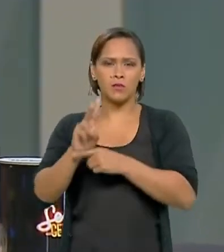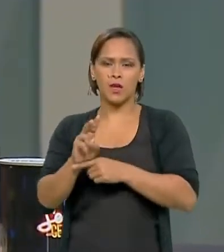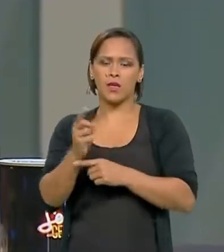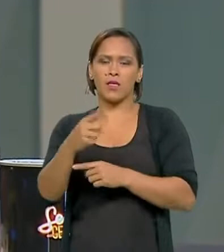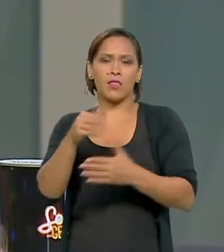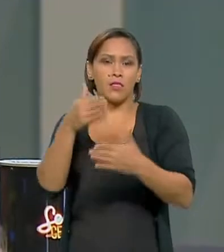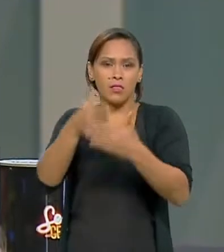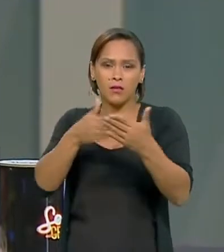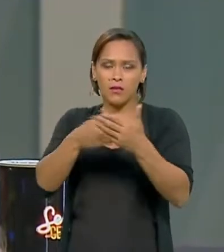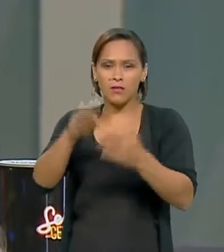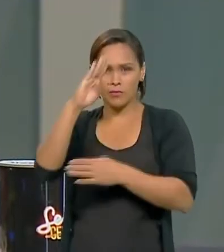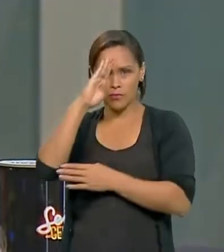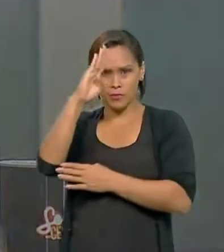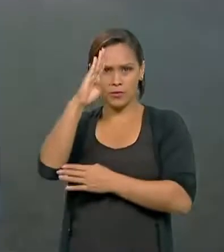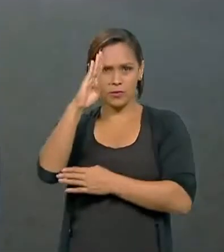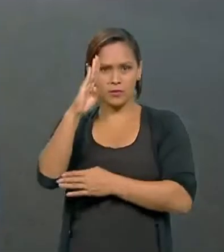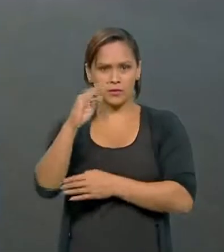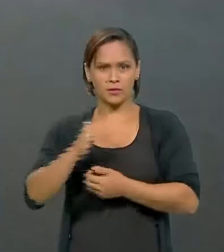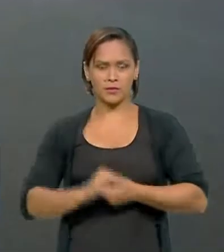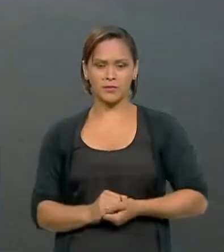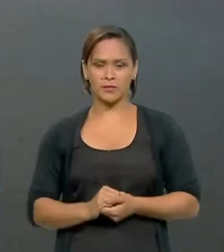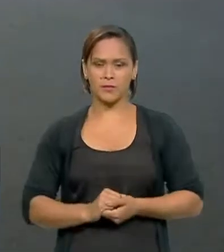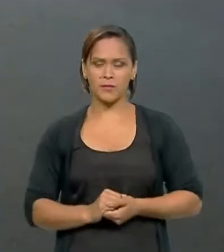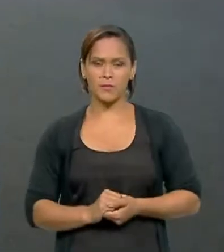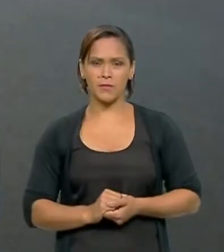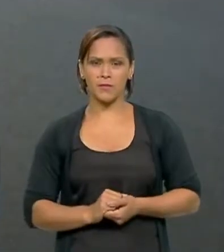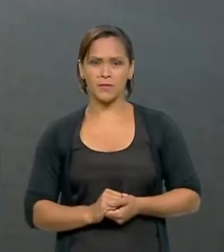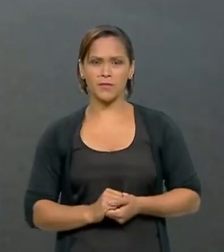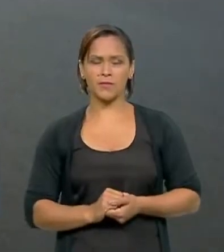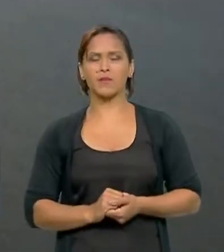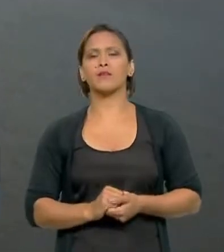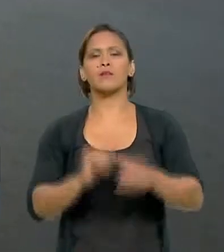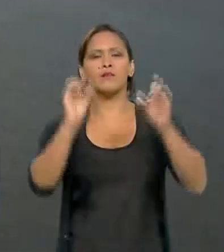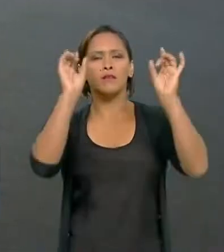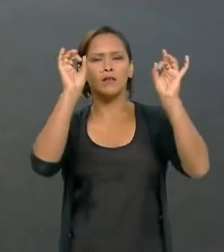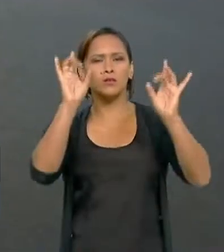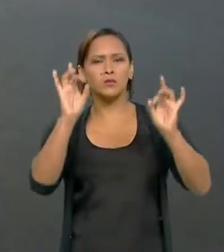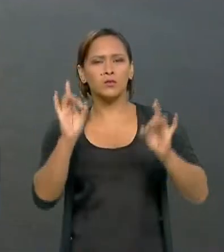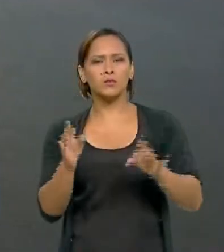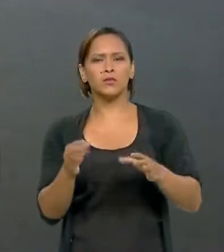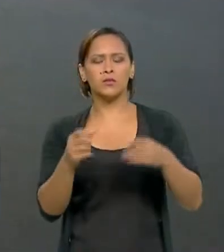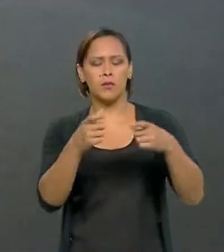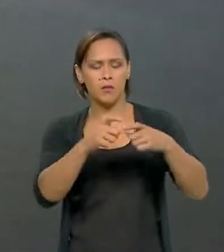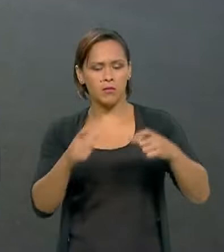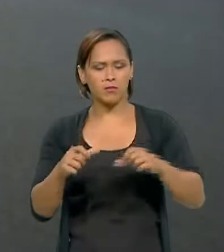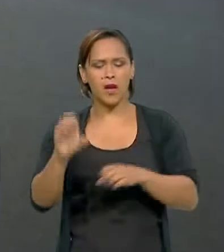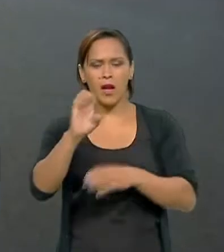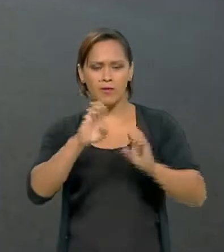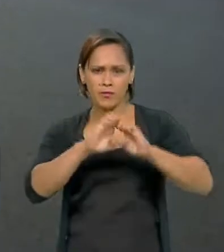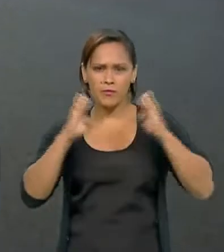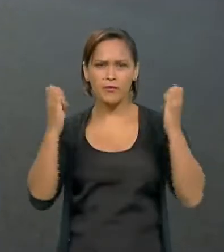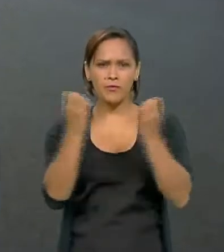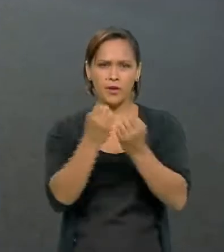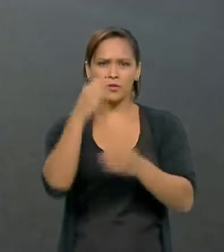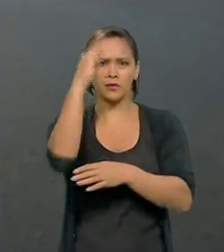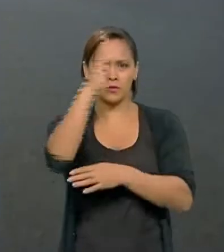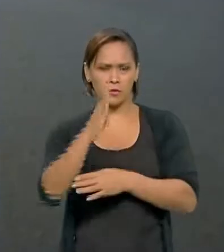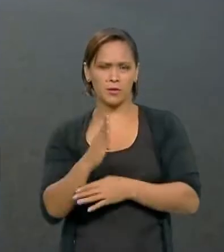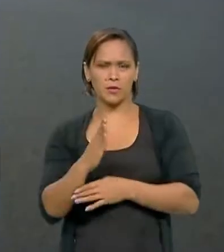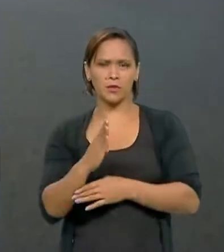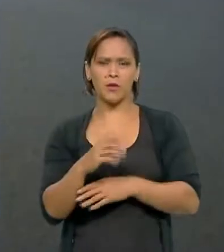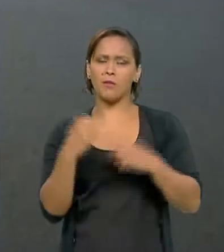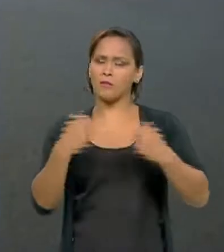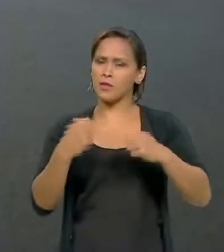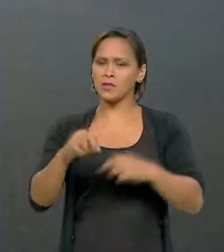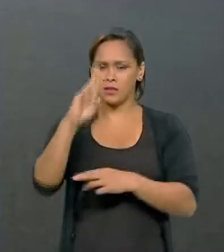Forças Armadas nos principais eventos do país, isso deve ser